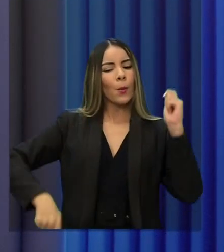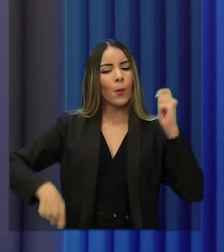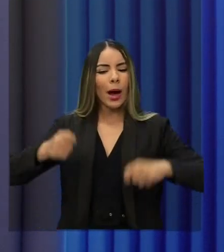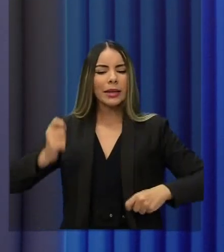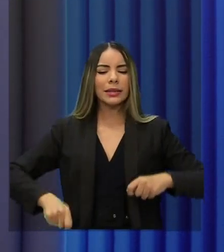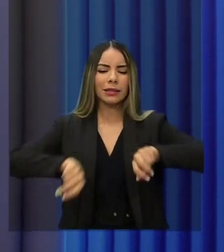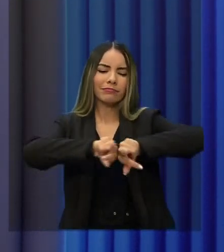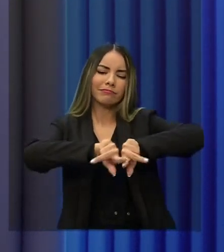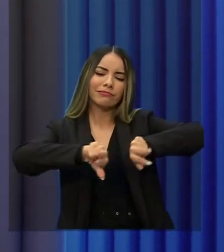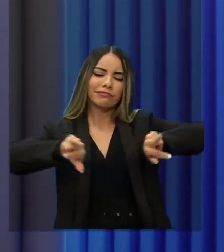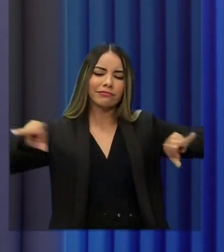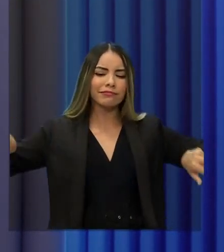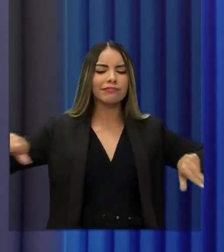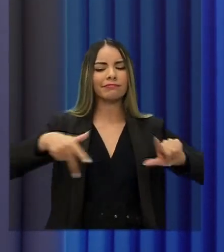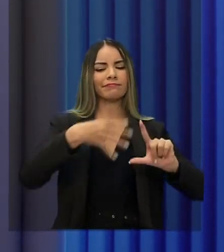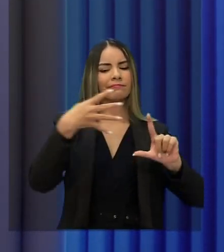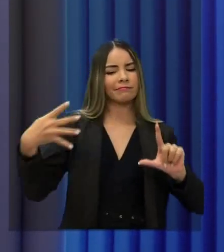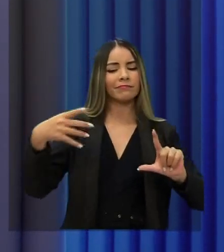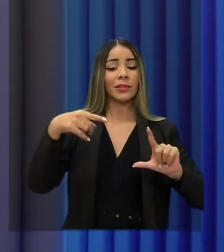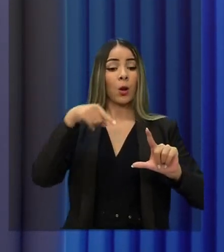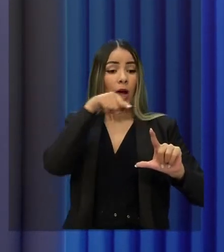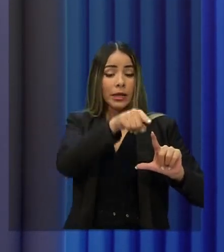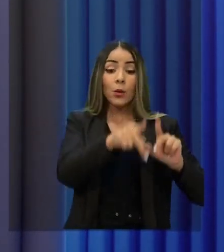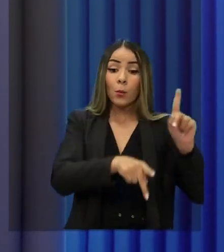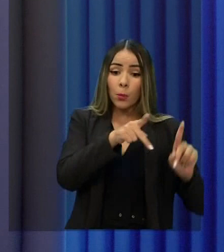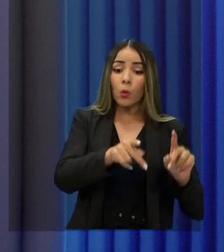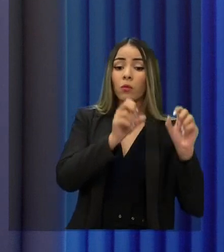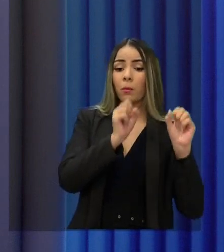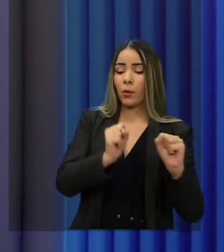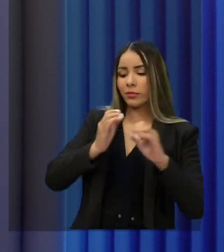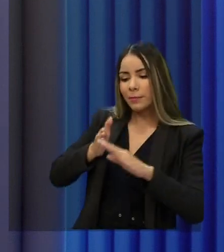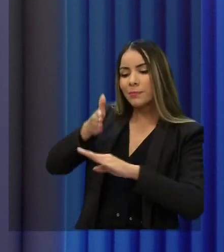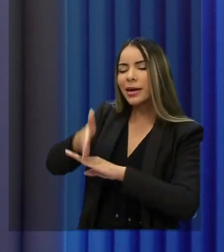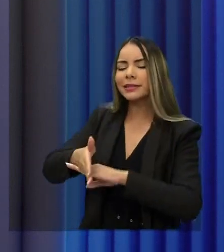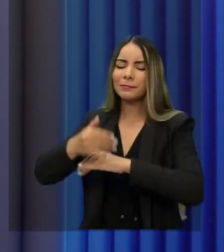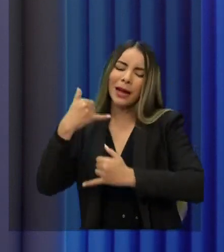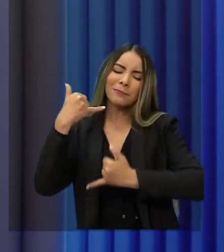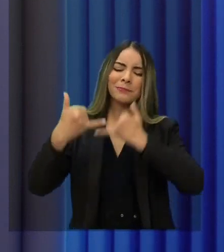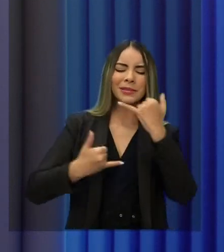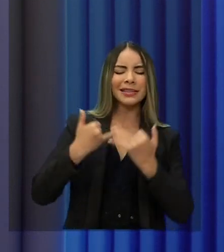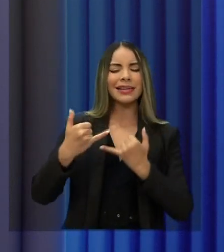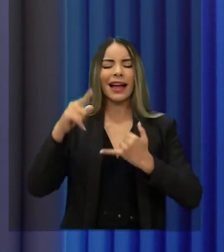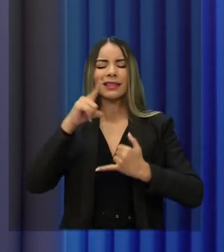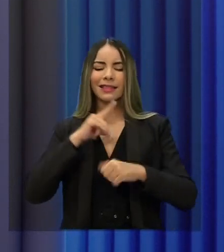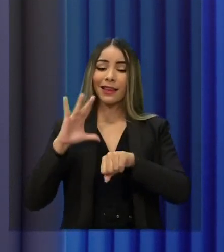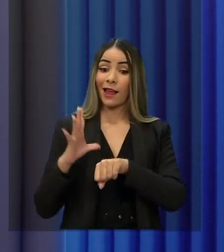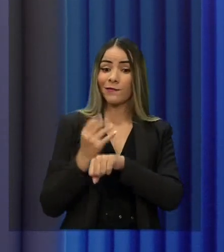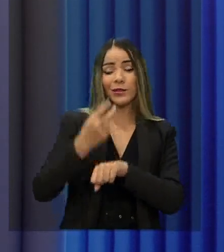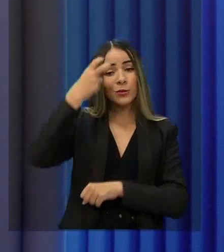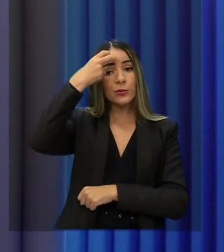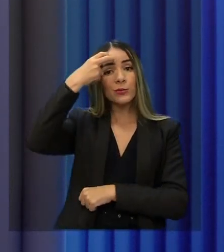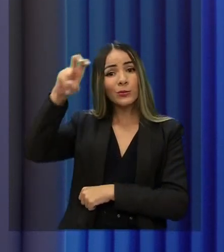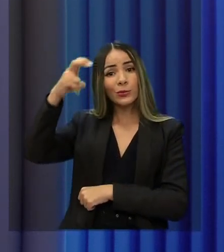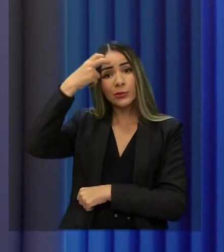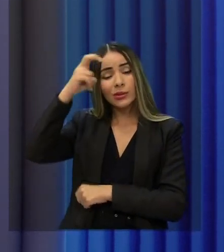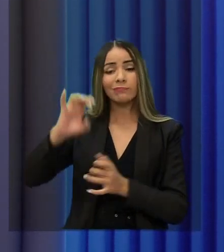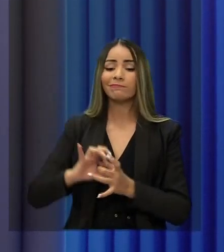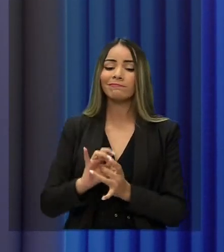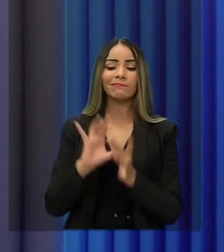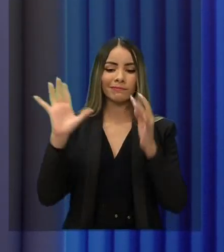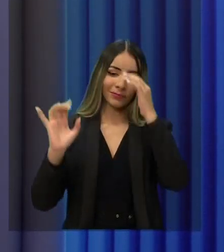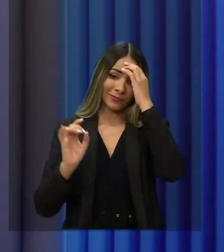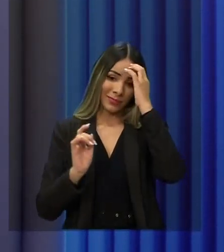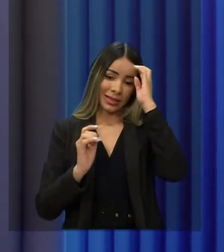junina que dá espaço para que as pessoas desse público possam brincar e ter seu evento cultural sem qualquer restrição. dar